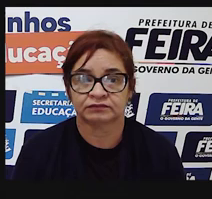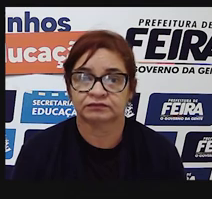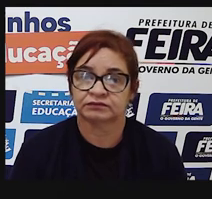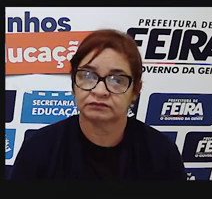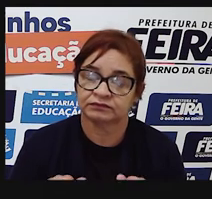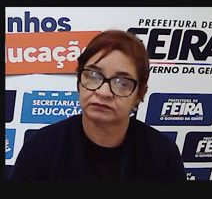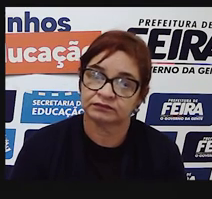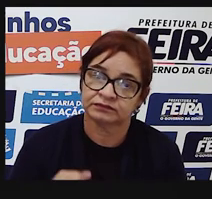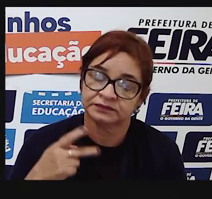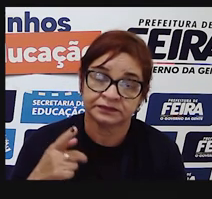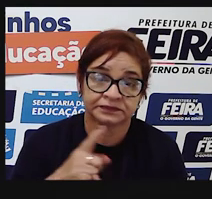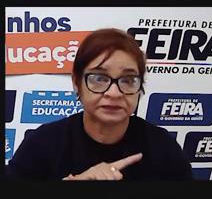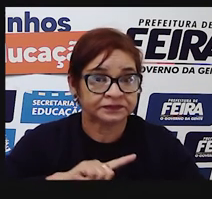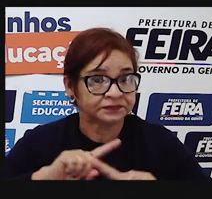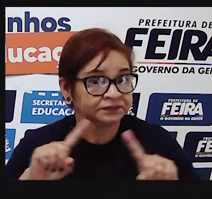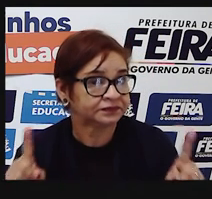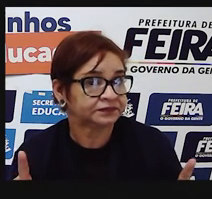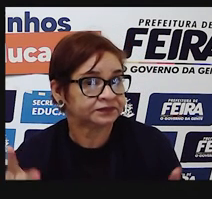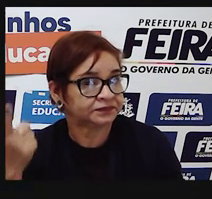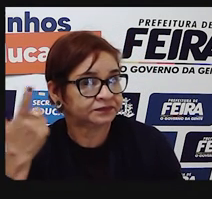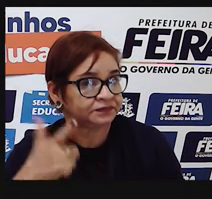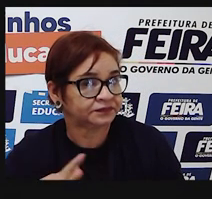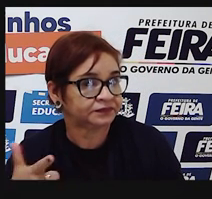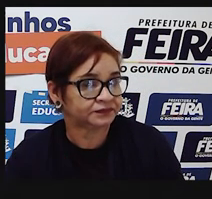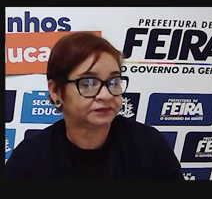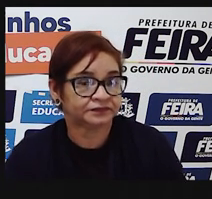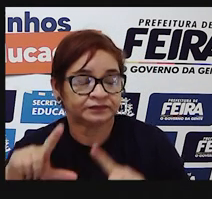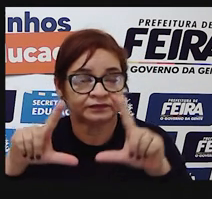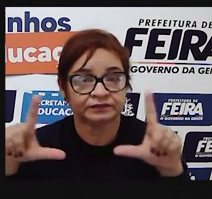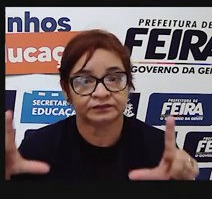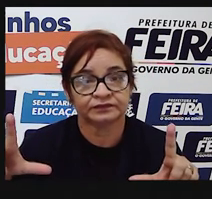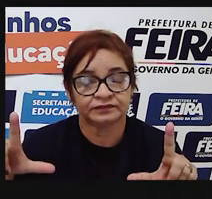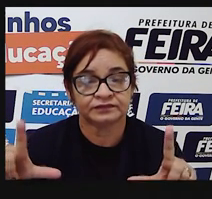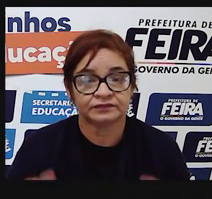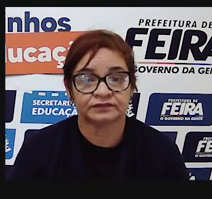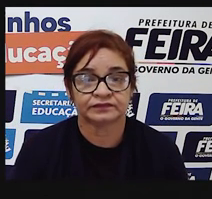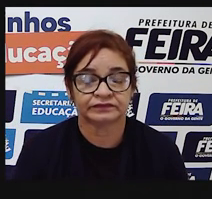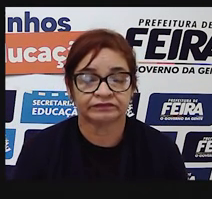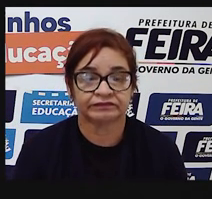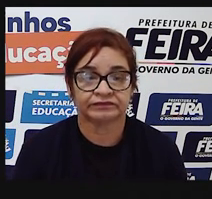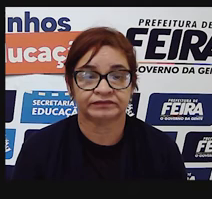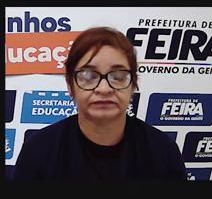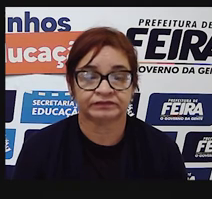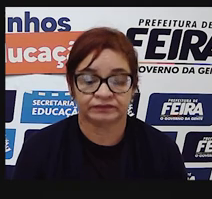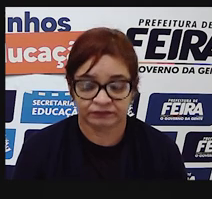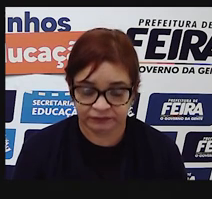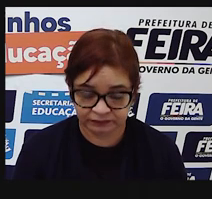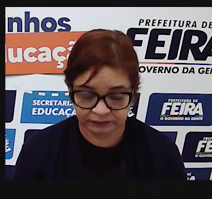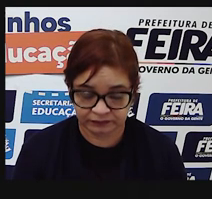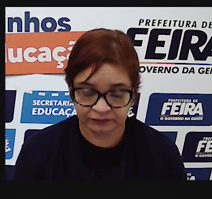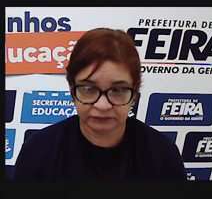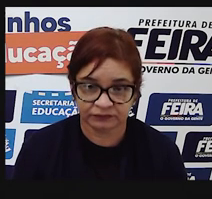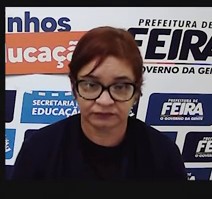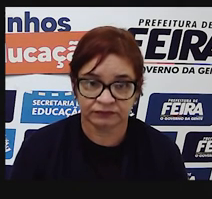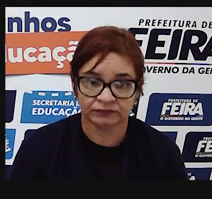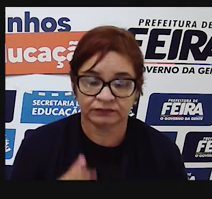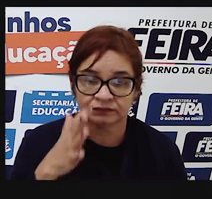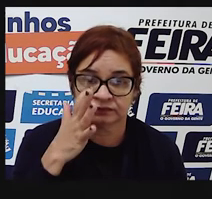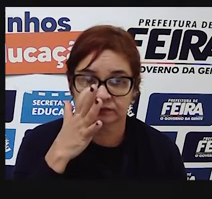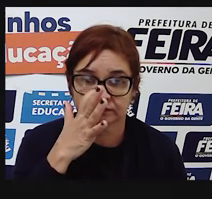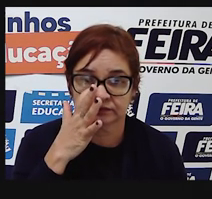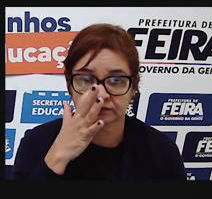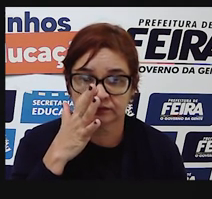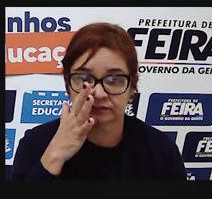quadro de Monet na parede da sala. Aí também utilizaria o ponto. Então, observe que ele é uma